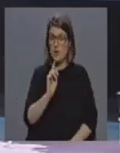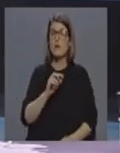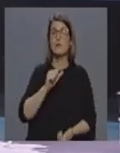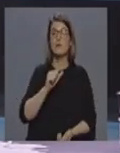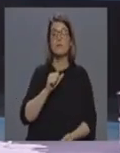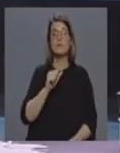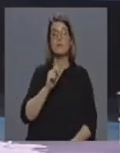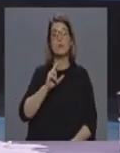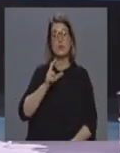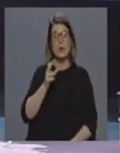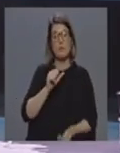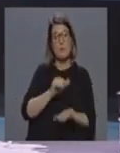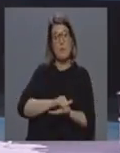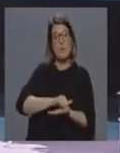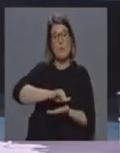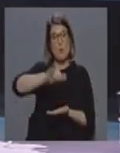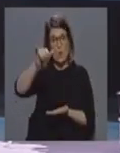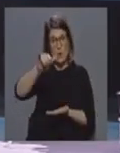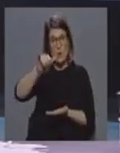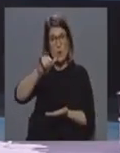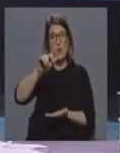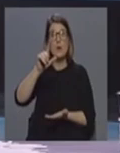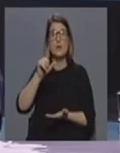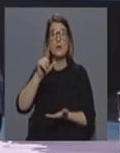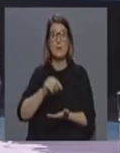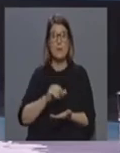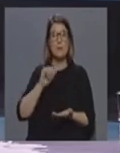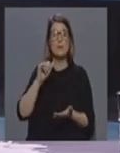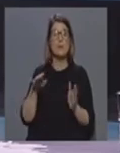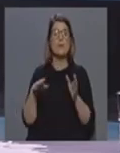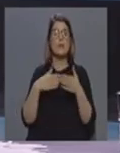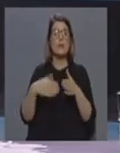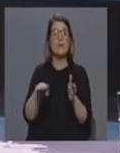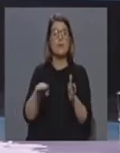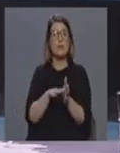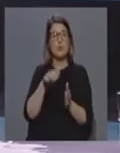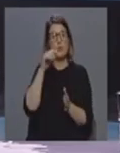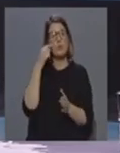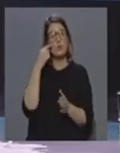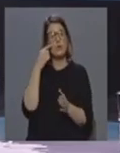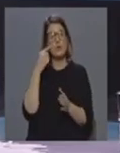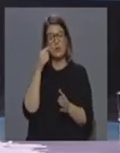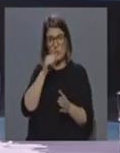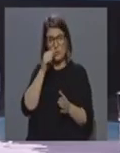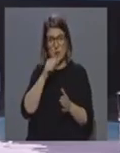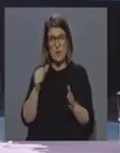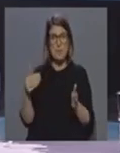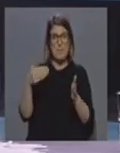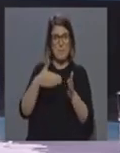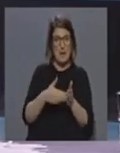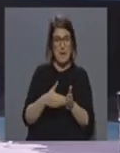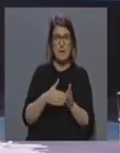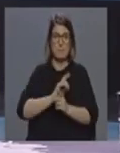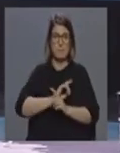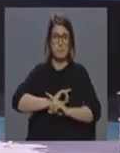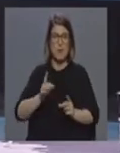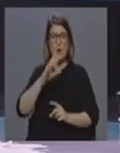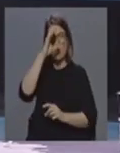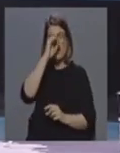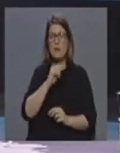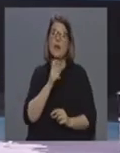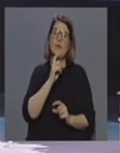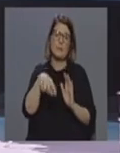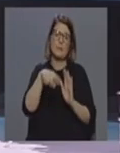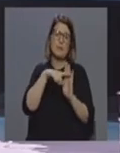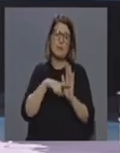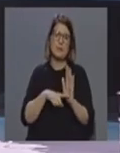entre a região e o exterior e suspensas as calas de navios de cruzeiro. O governo anunciou um conjunto de medidas para fazer face ao surto,